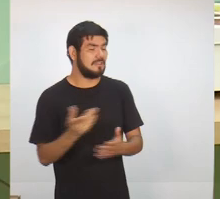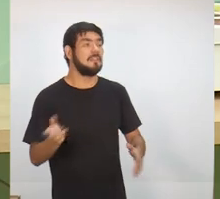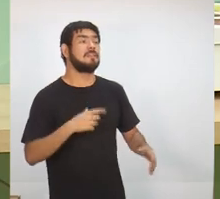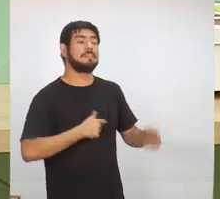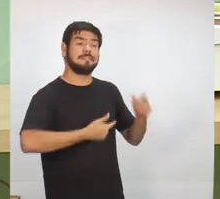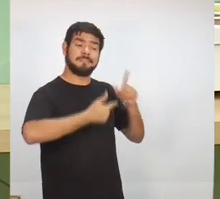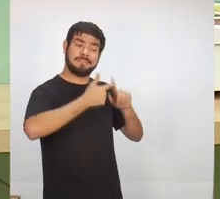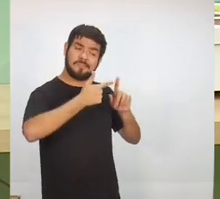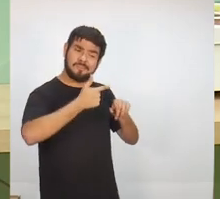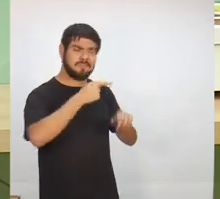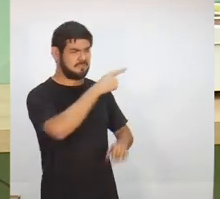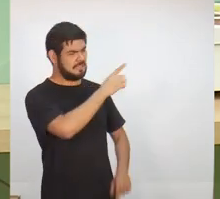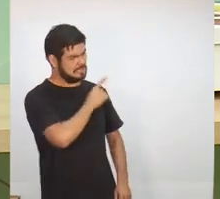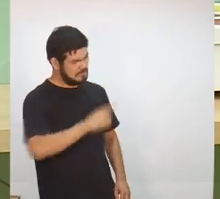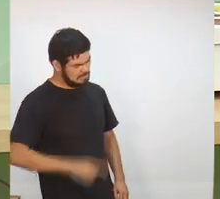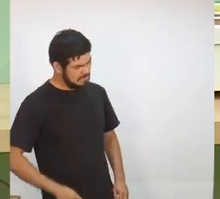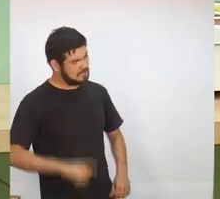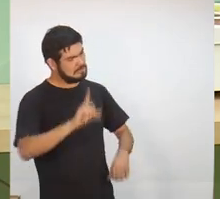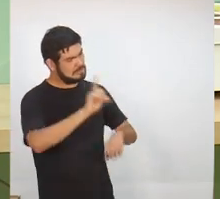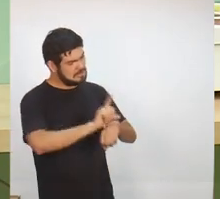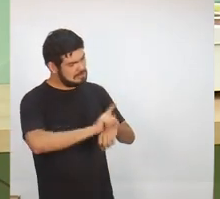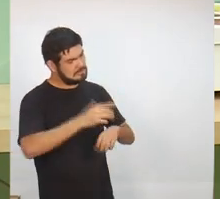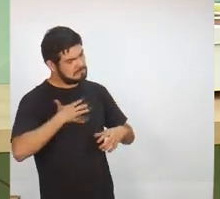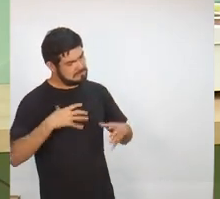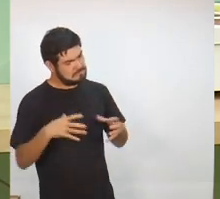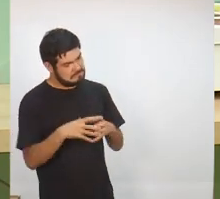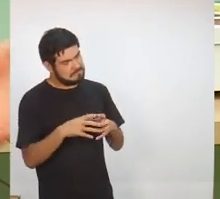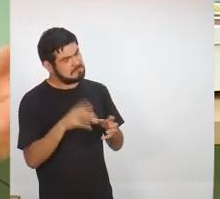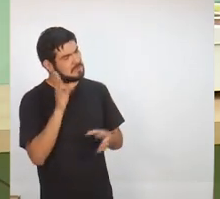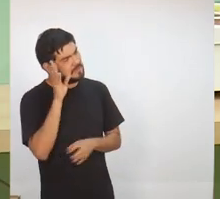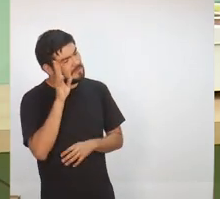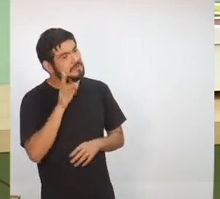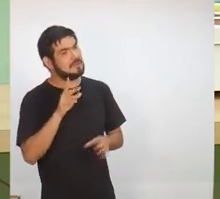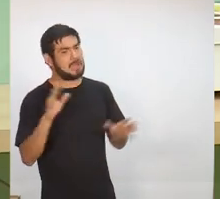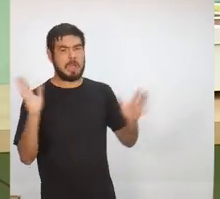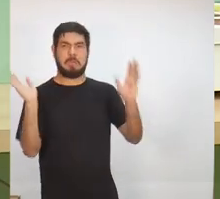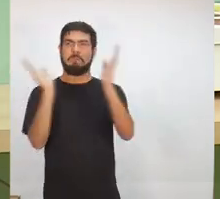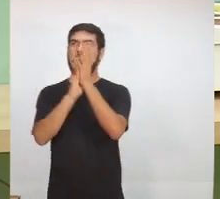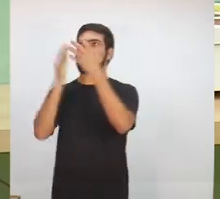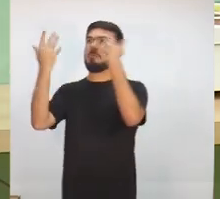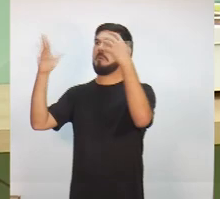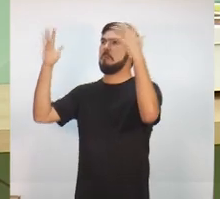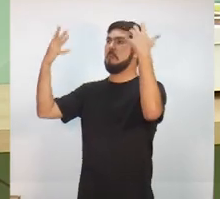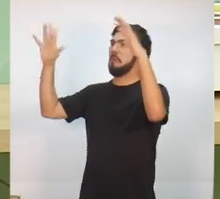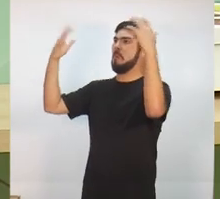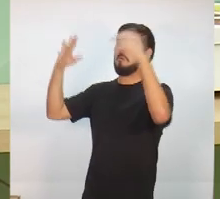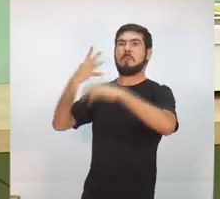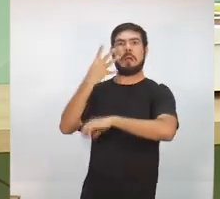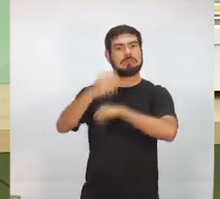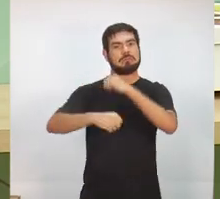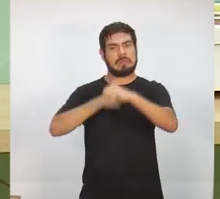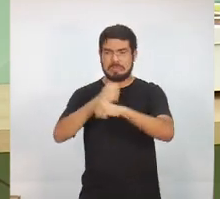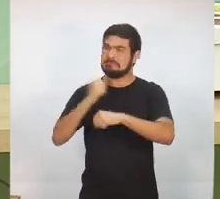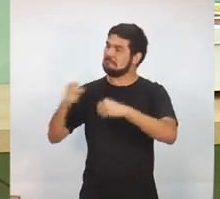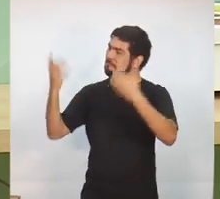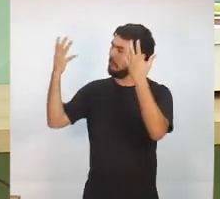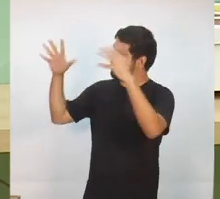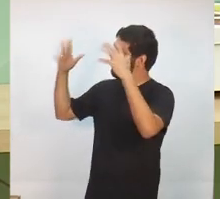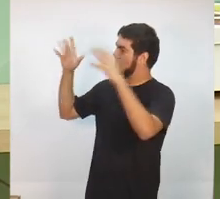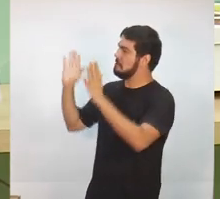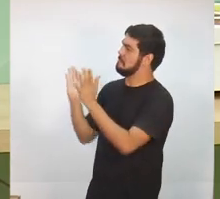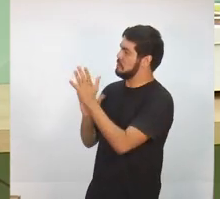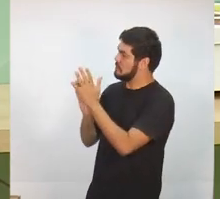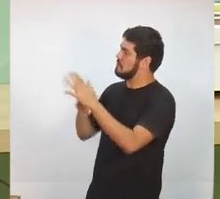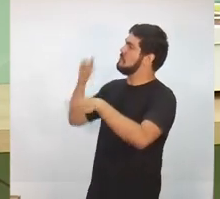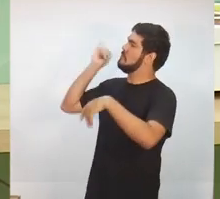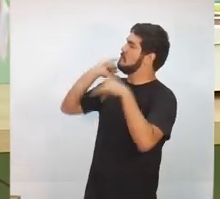você era deputado, líder do meu partido na Assembleia e aplaudiu o programa durante os 4 anos que eu fui governador. Fez muitos